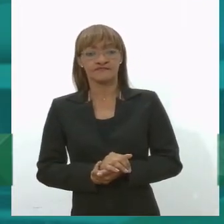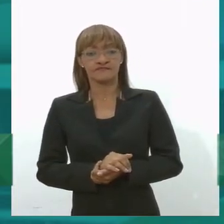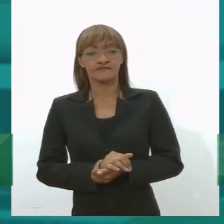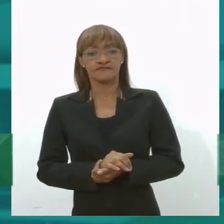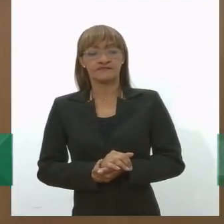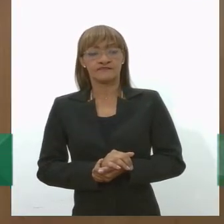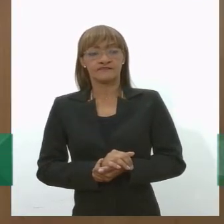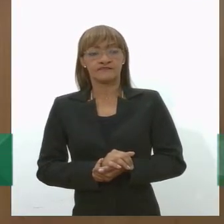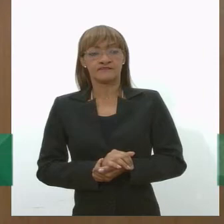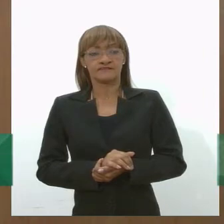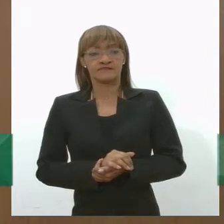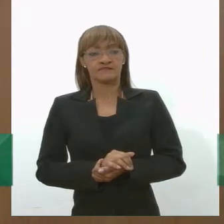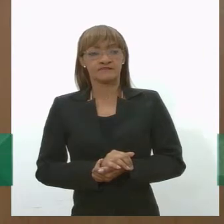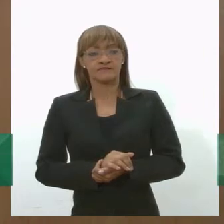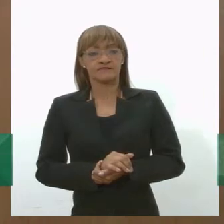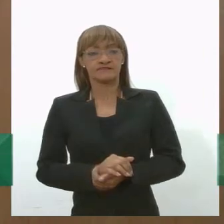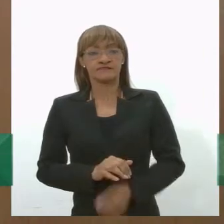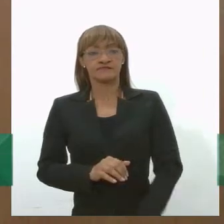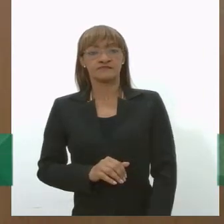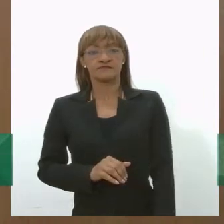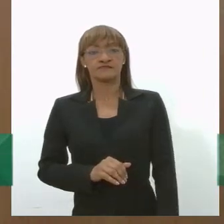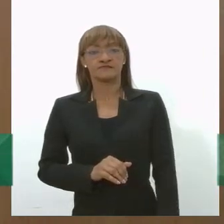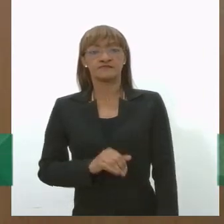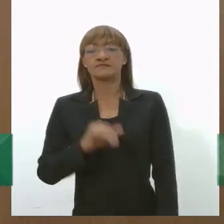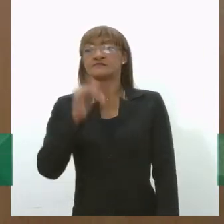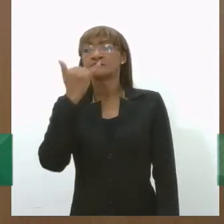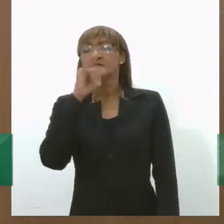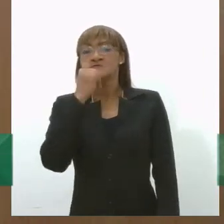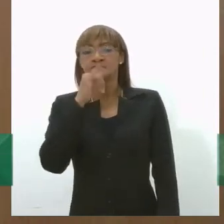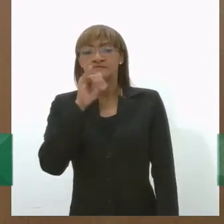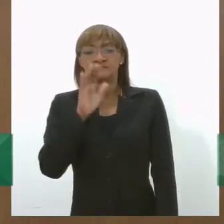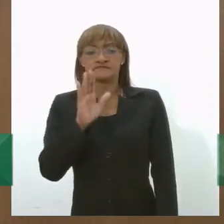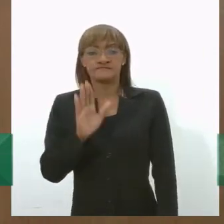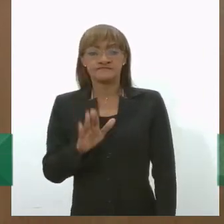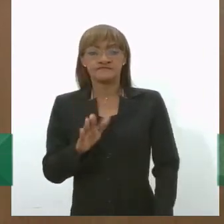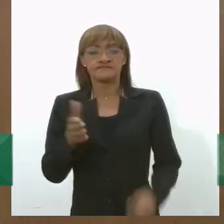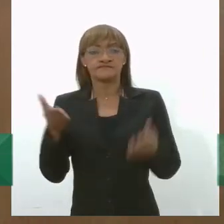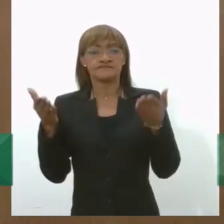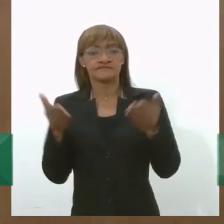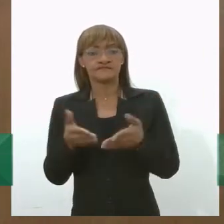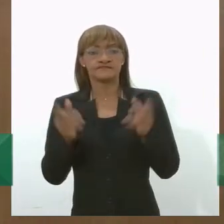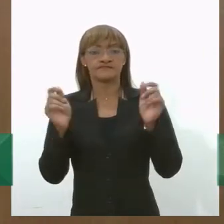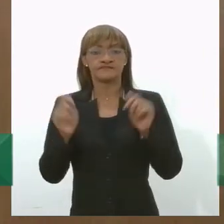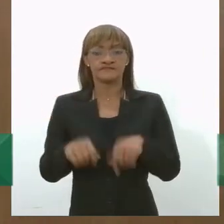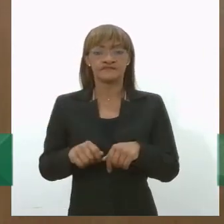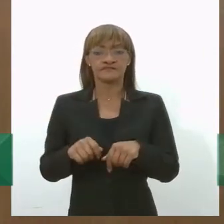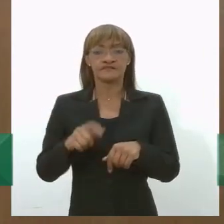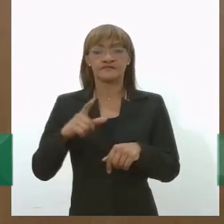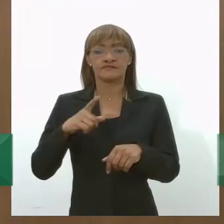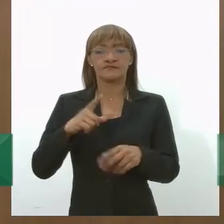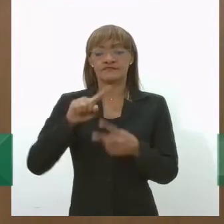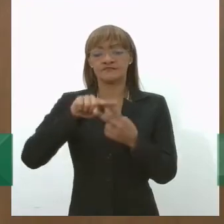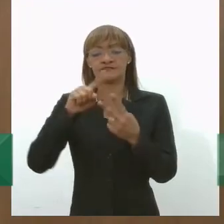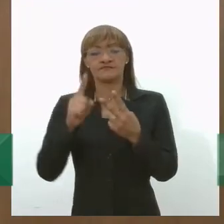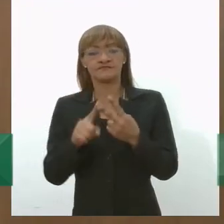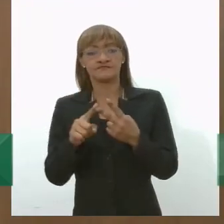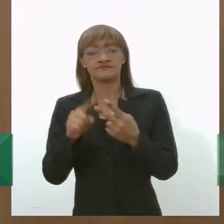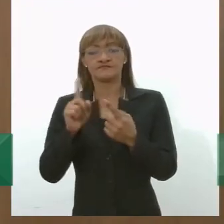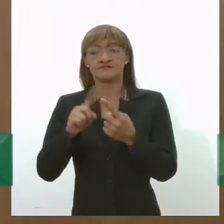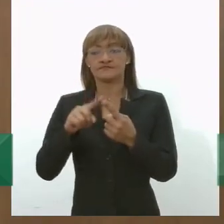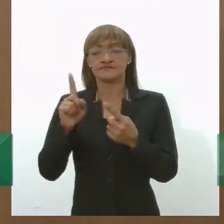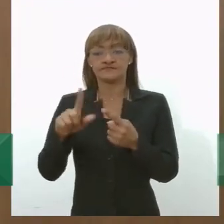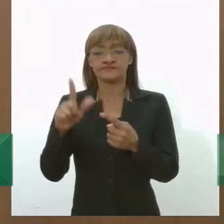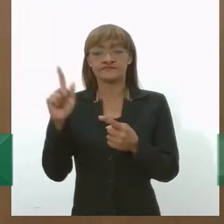Gilberto sobre essa questão da energia uma das vantagens de produzir o biogás e o biometano é descolar o setor